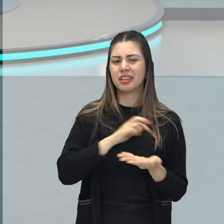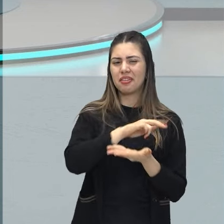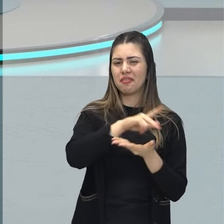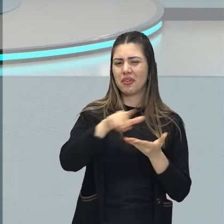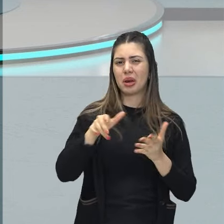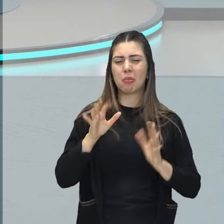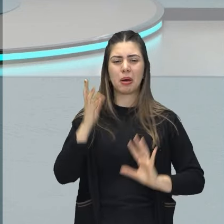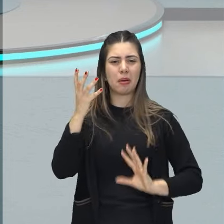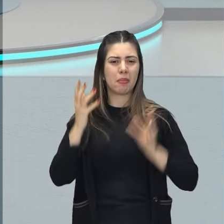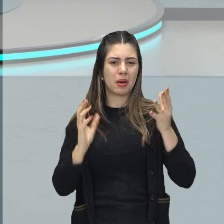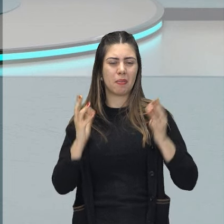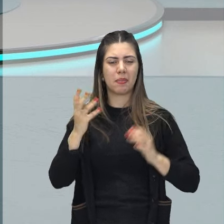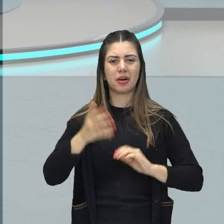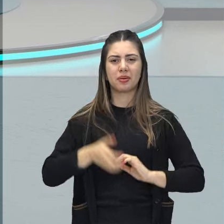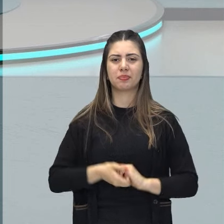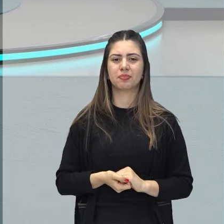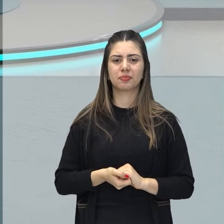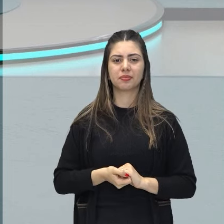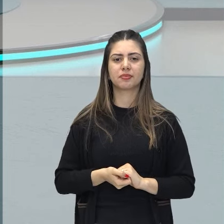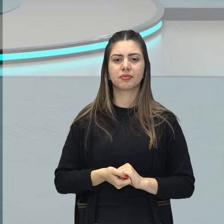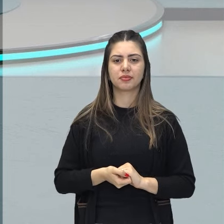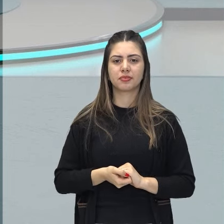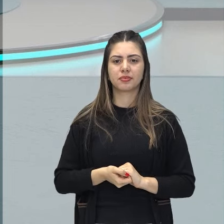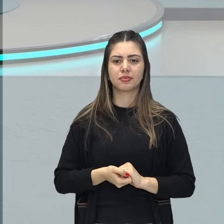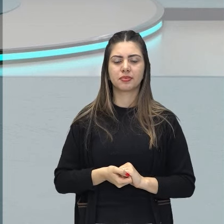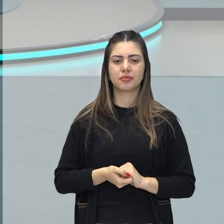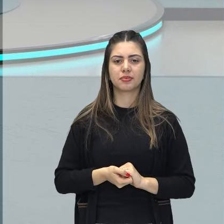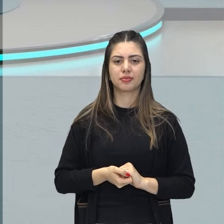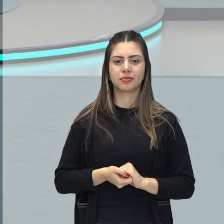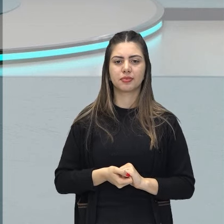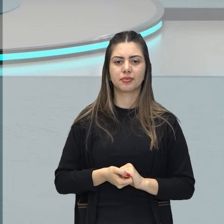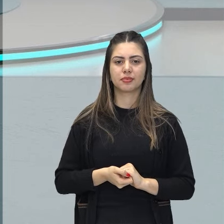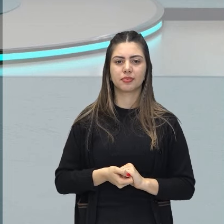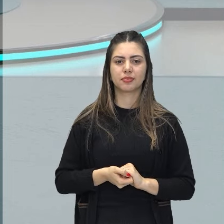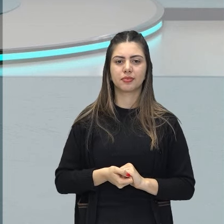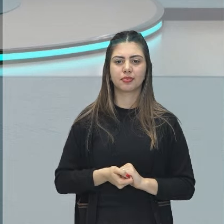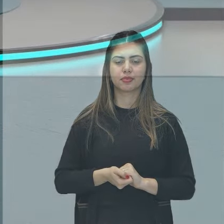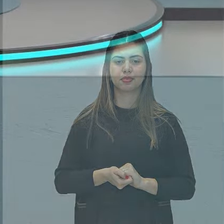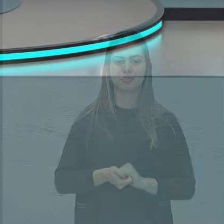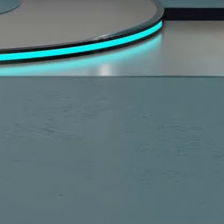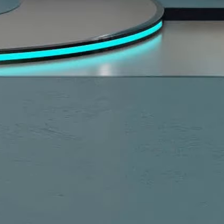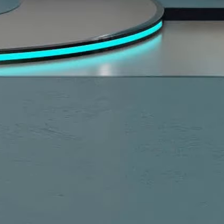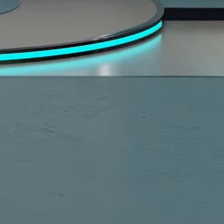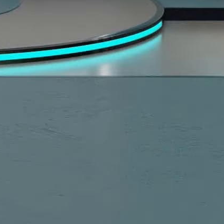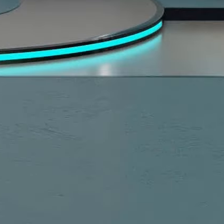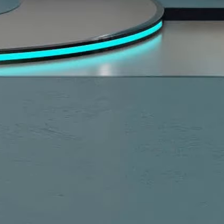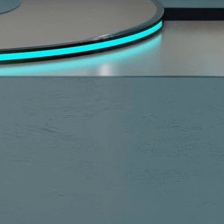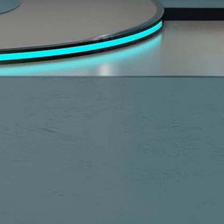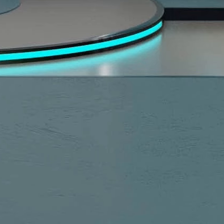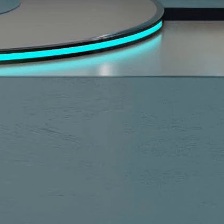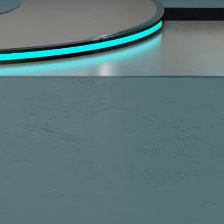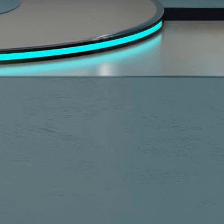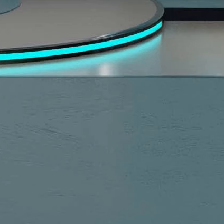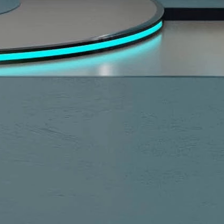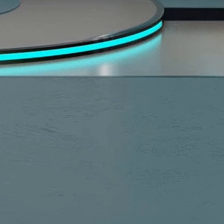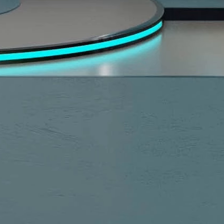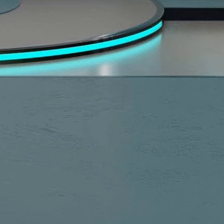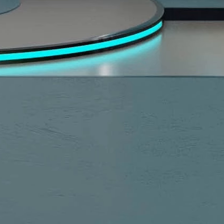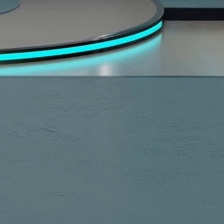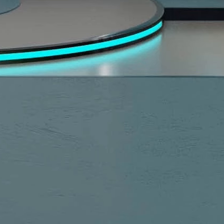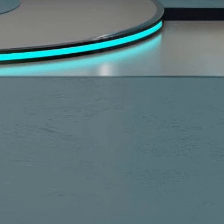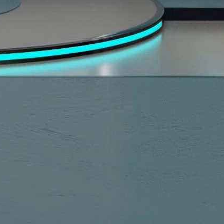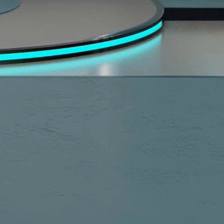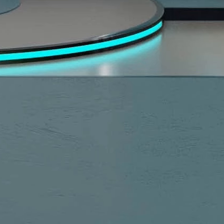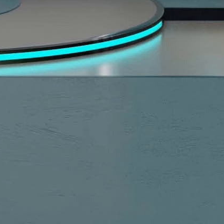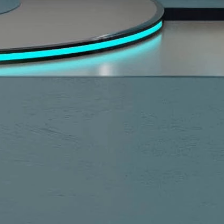esposas de outras pessoas. Então percebe que ele acaba se tornando essa pessoa que ninguém quer conviver com ele, que todo mundo quer ele